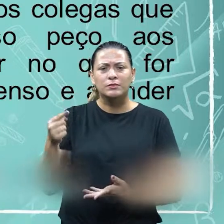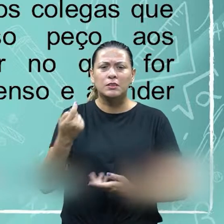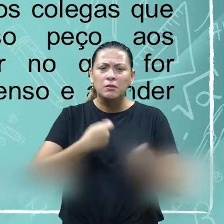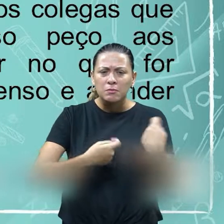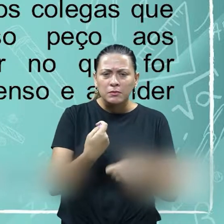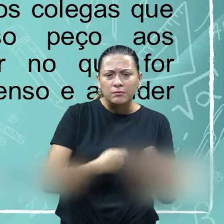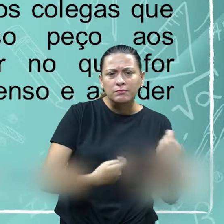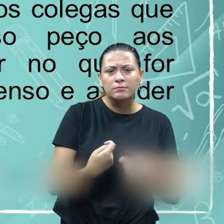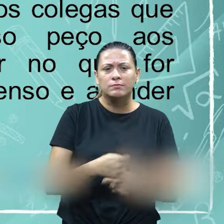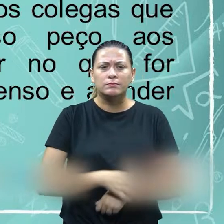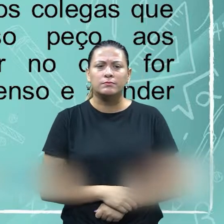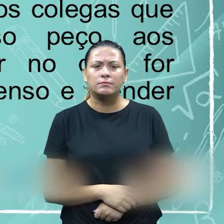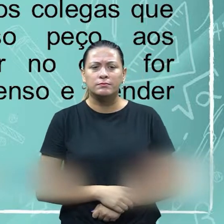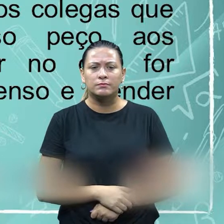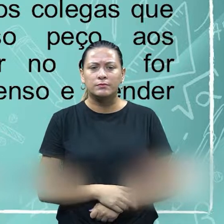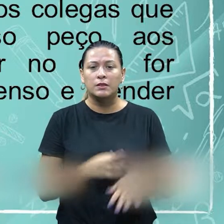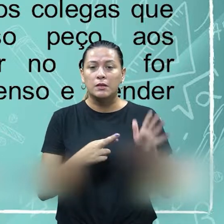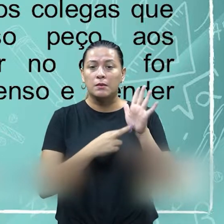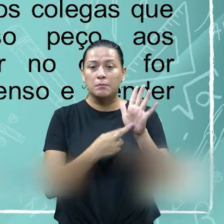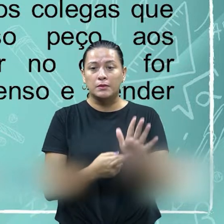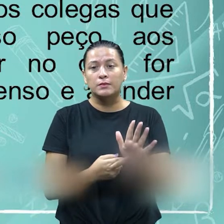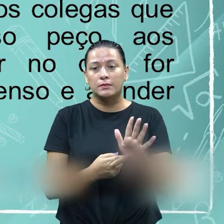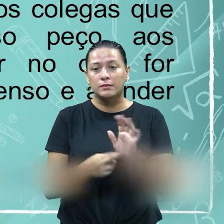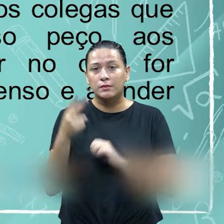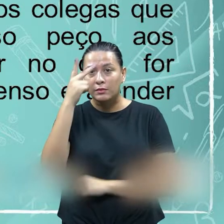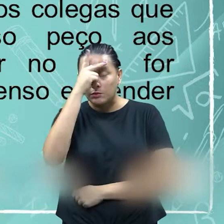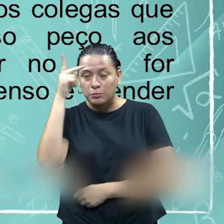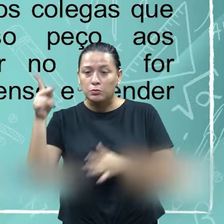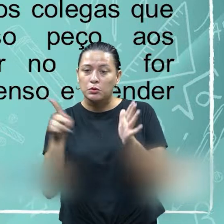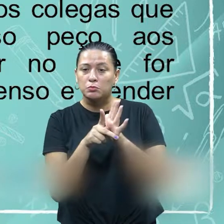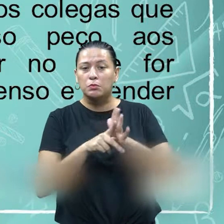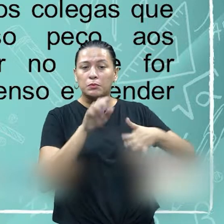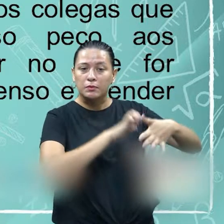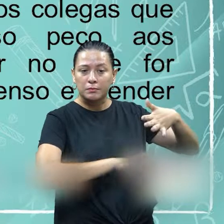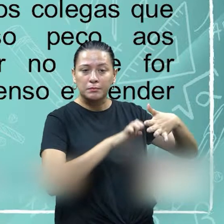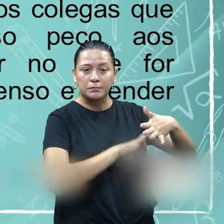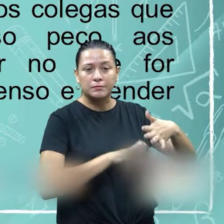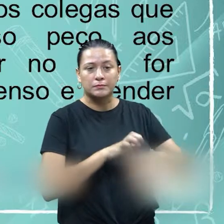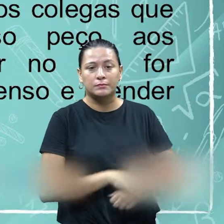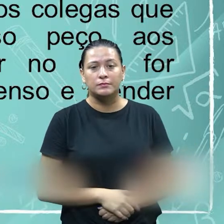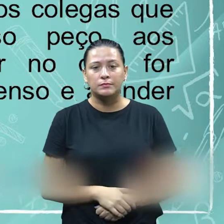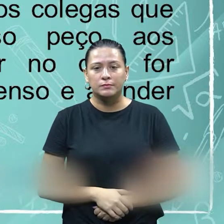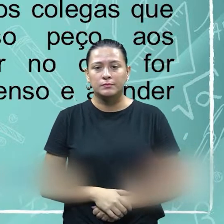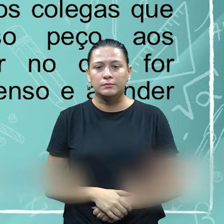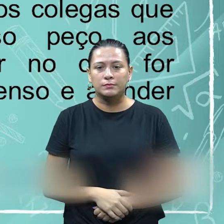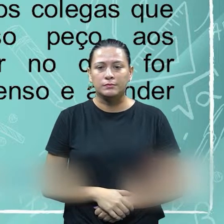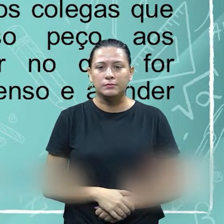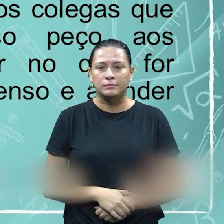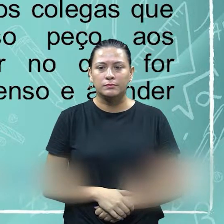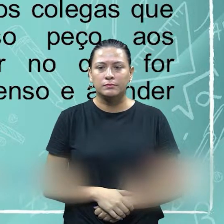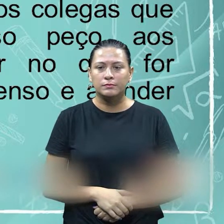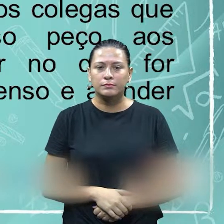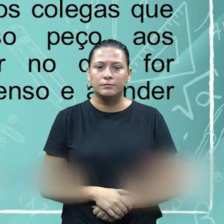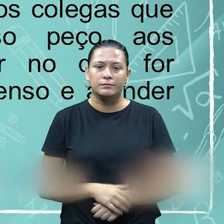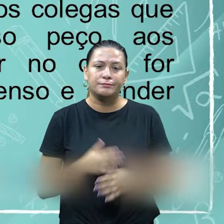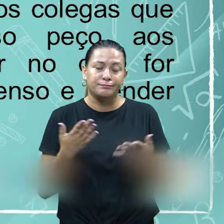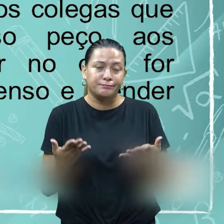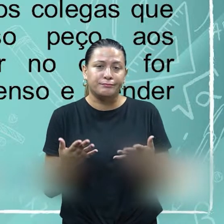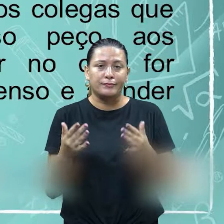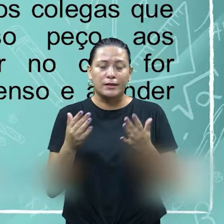está em uma negociação representando os colaboradores de sua empresa e de repente você inicia a sua fala dizendo